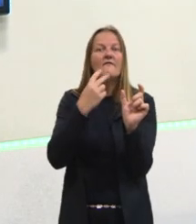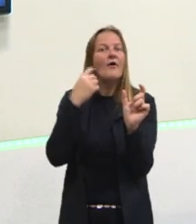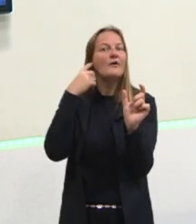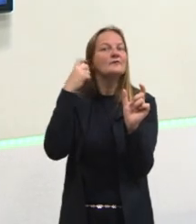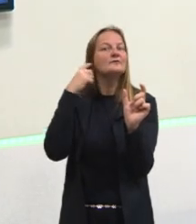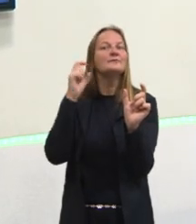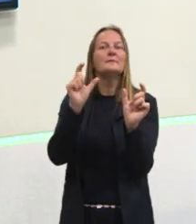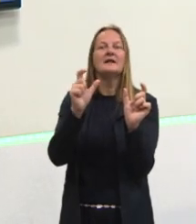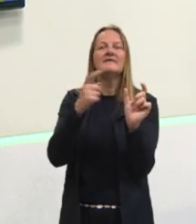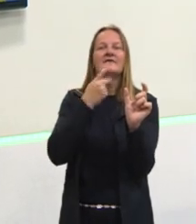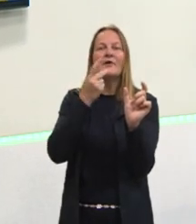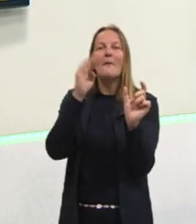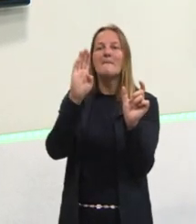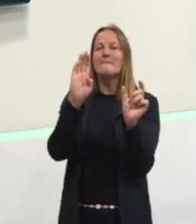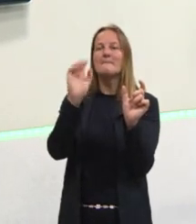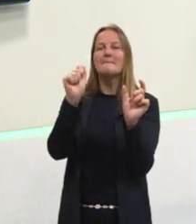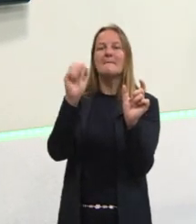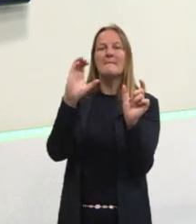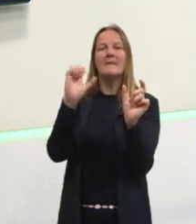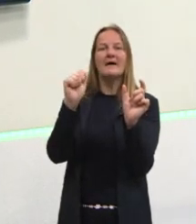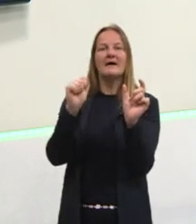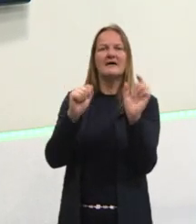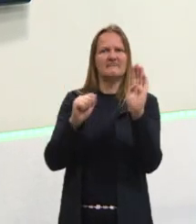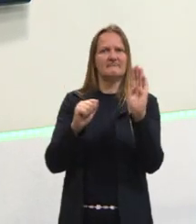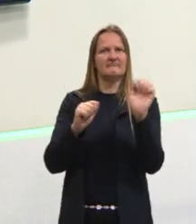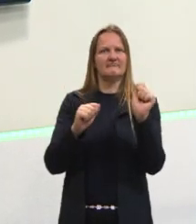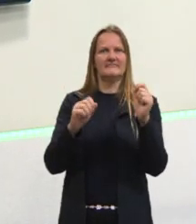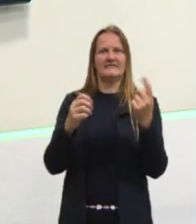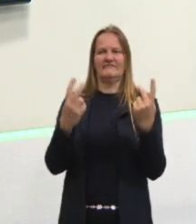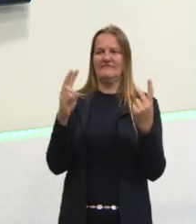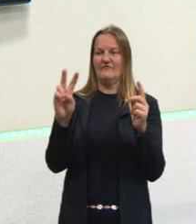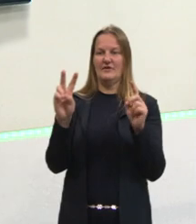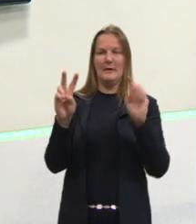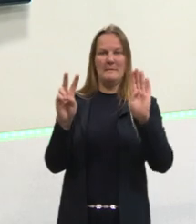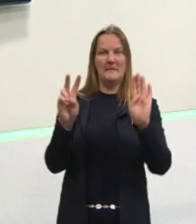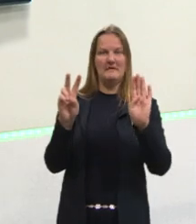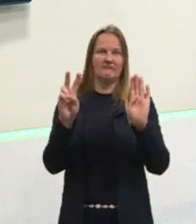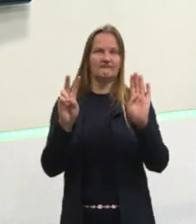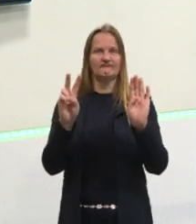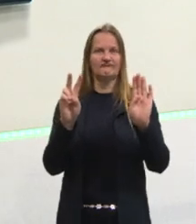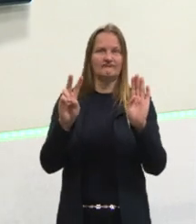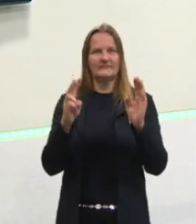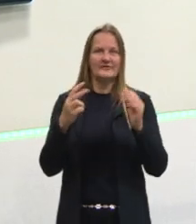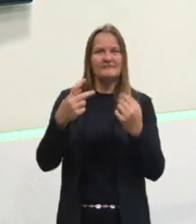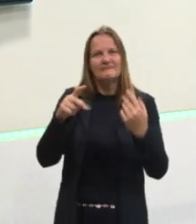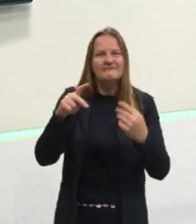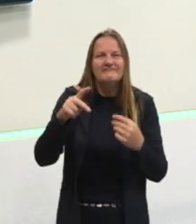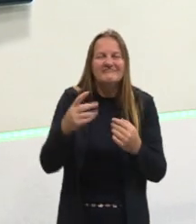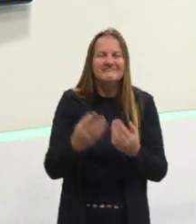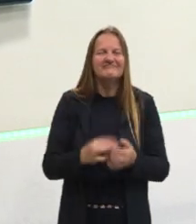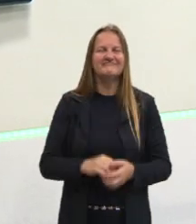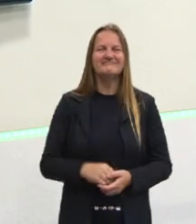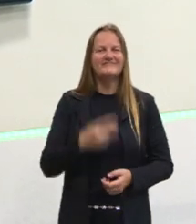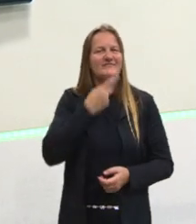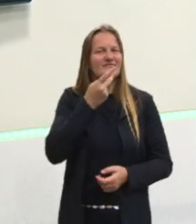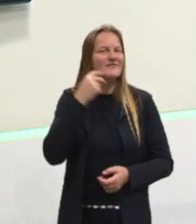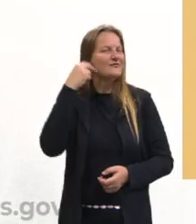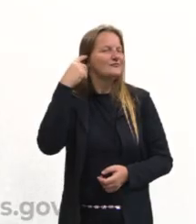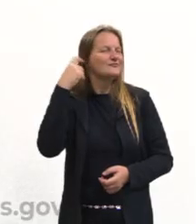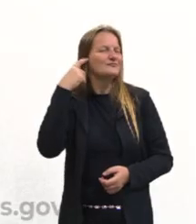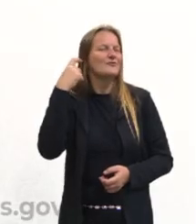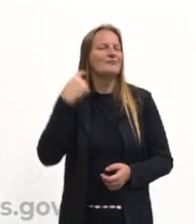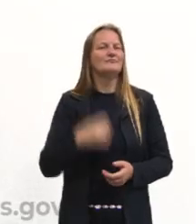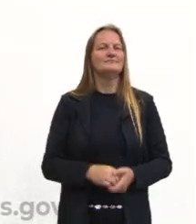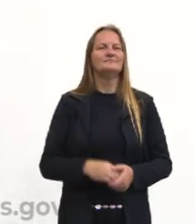ao B nosso da língua portuguesa. Certo? Falando, seguindo com o nosso